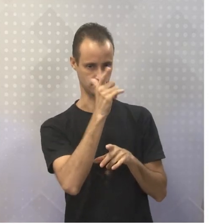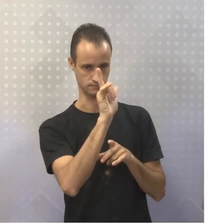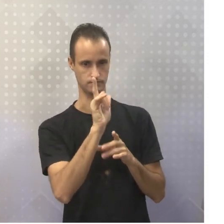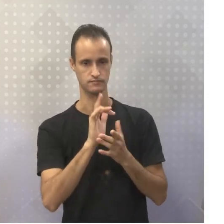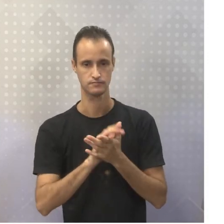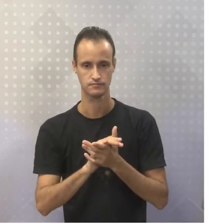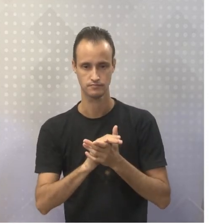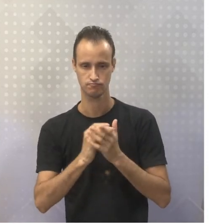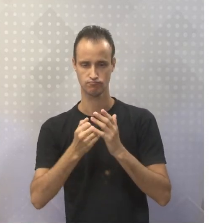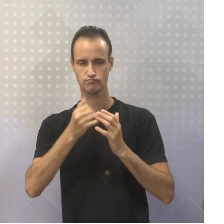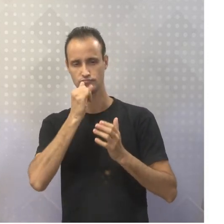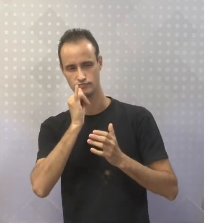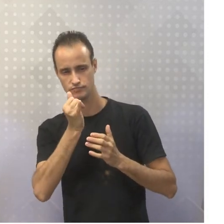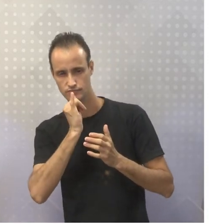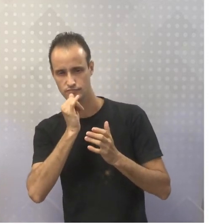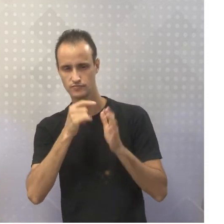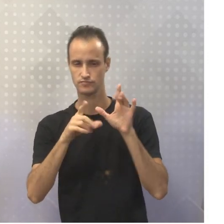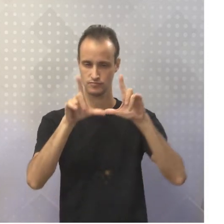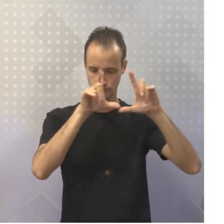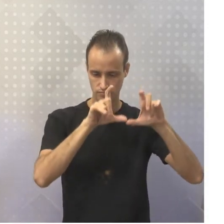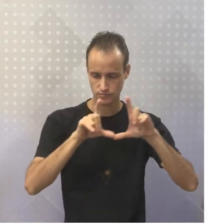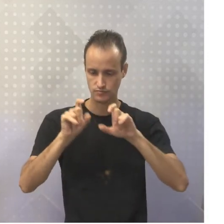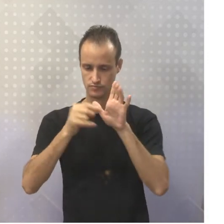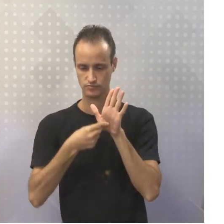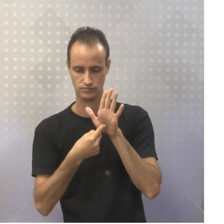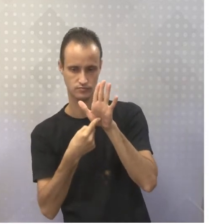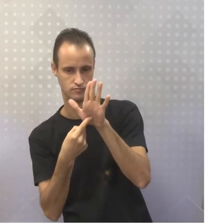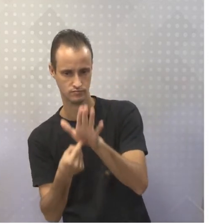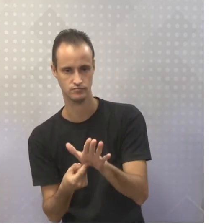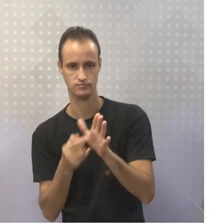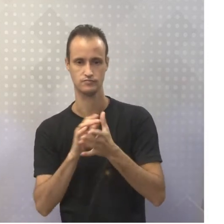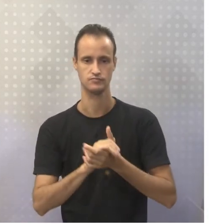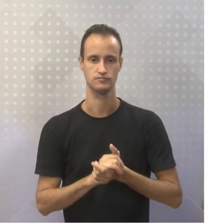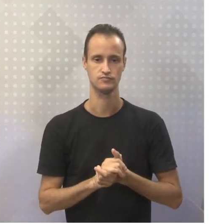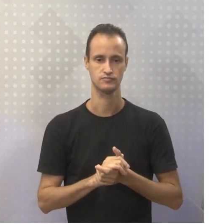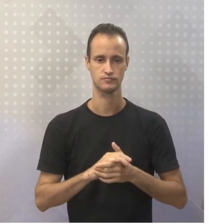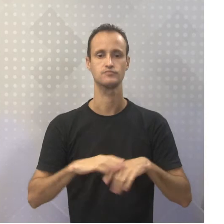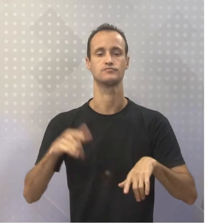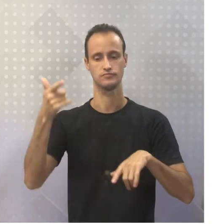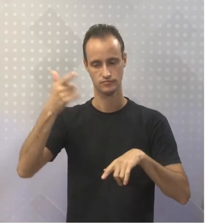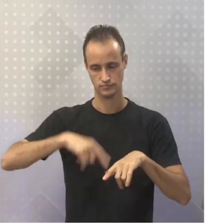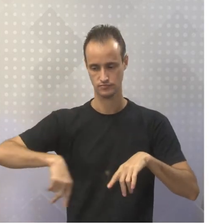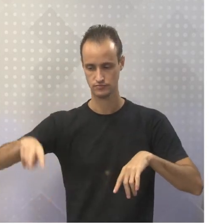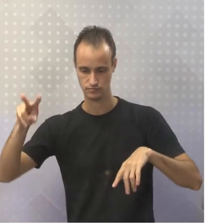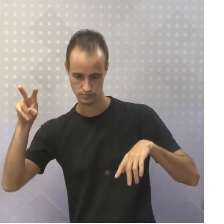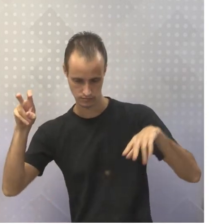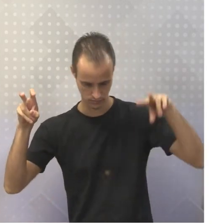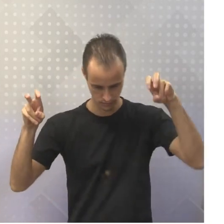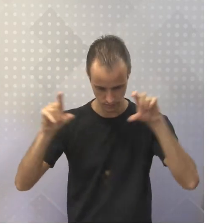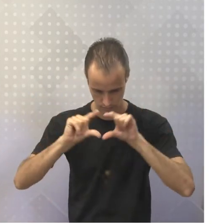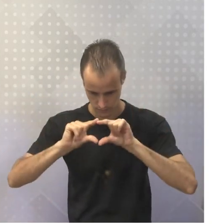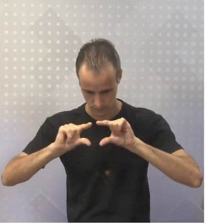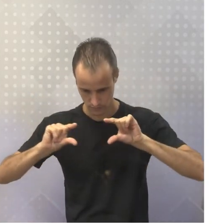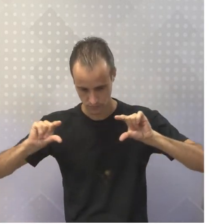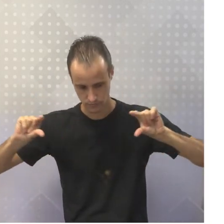continuidade dos exemplos, né? As fotos ilustrativas, tá? O olho, aqui, novamente, que traz, justamente,